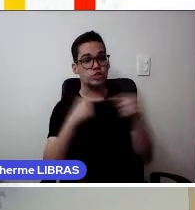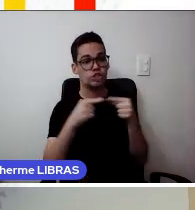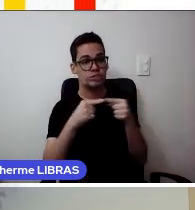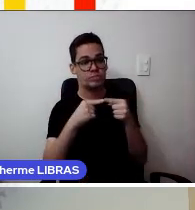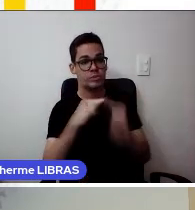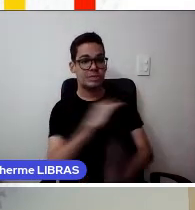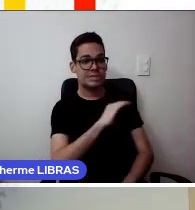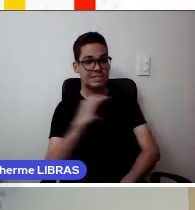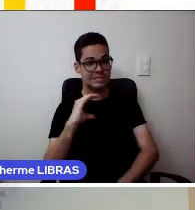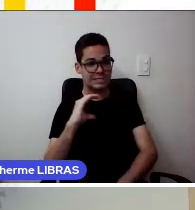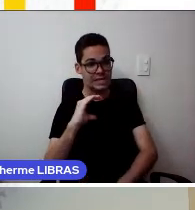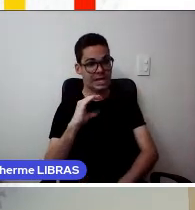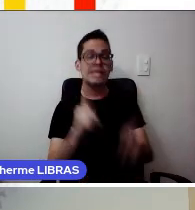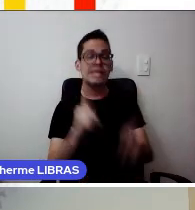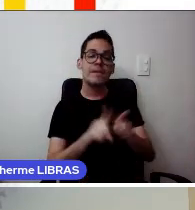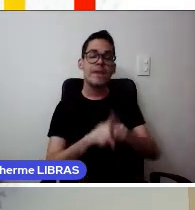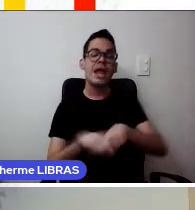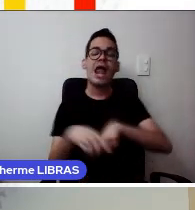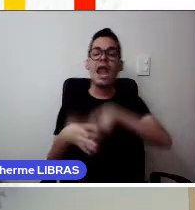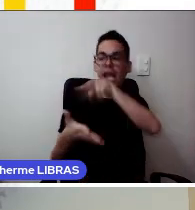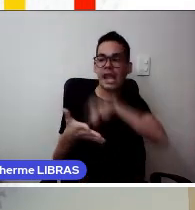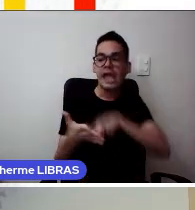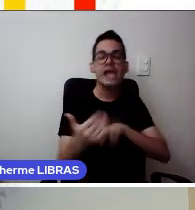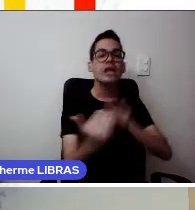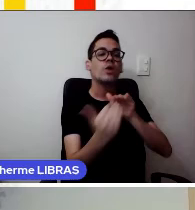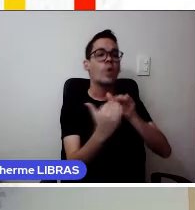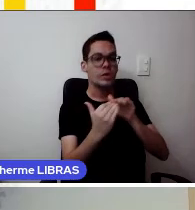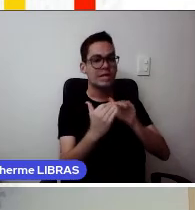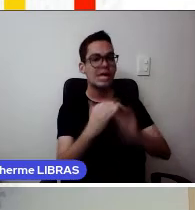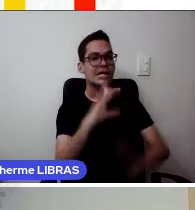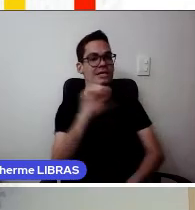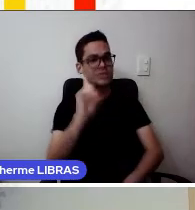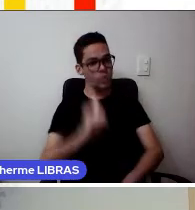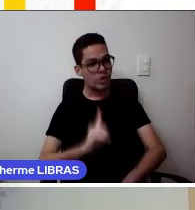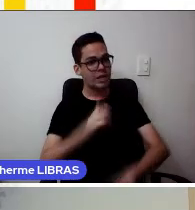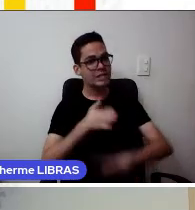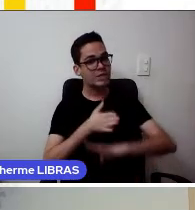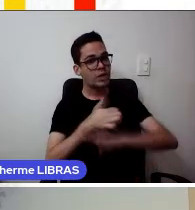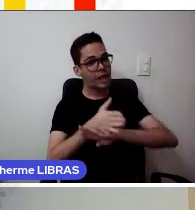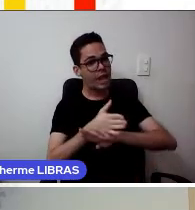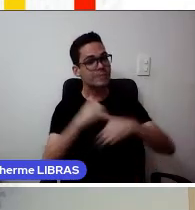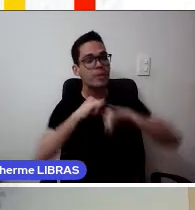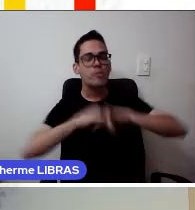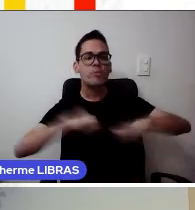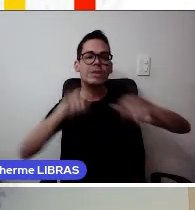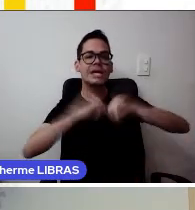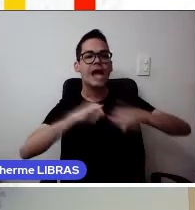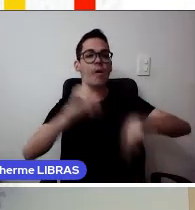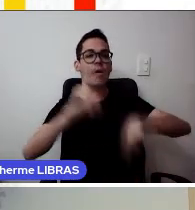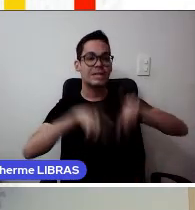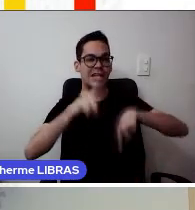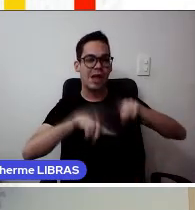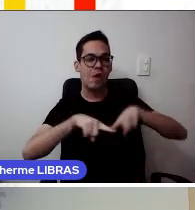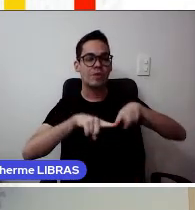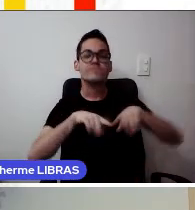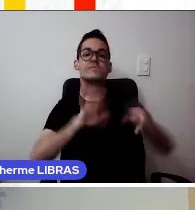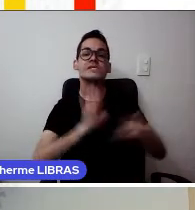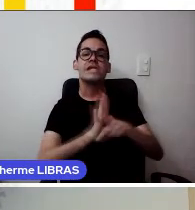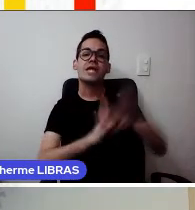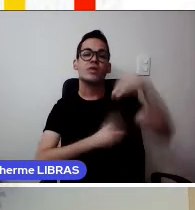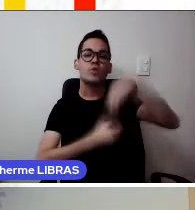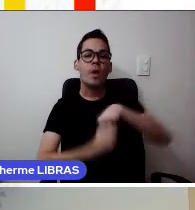bem como ler e concordar com o termo de cessão de direitos autorais para a publicação do material no portal do Bicentenário.